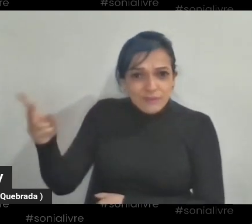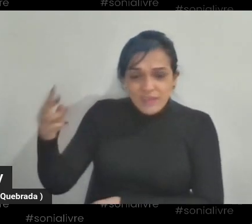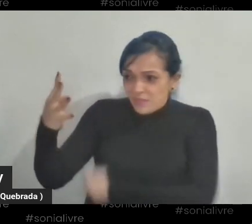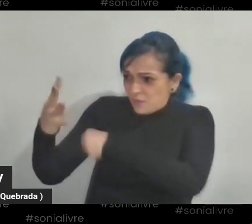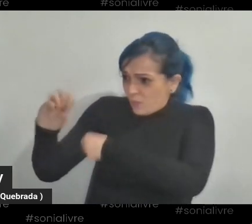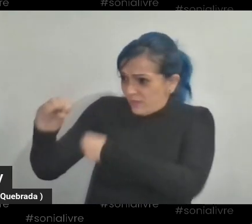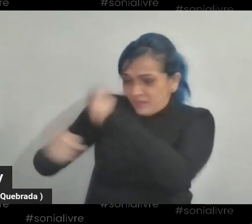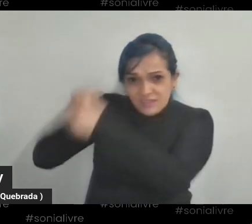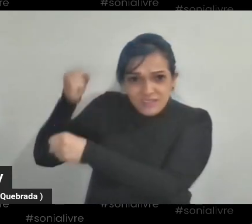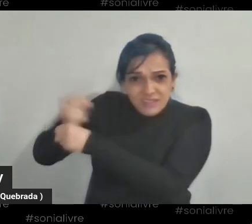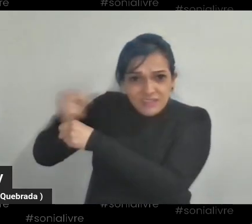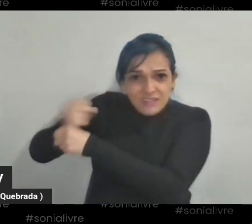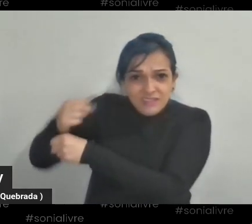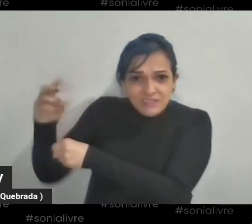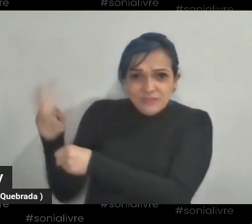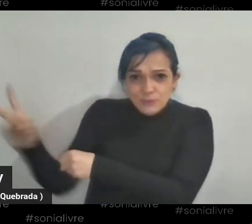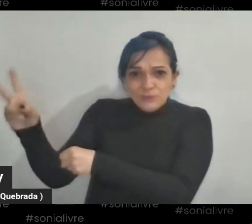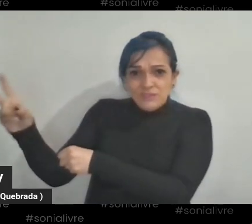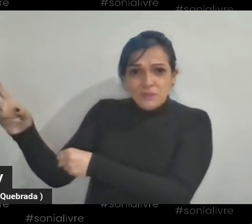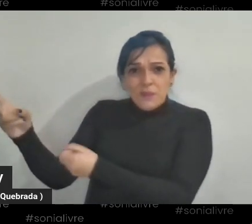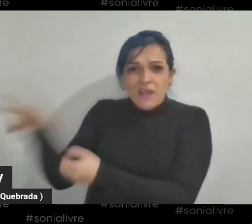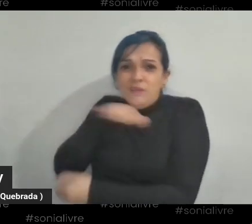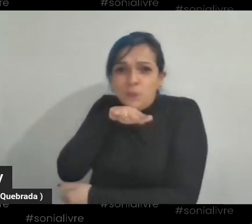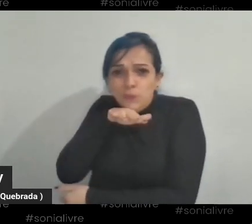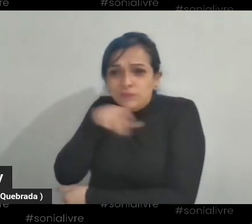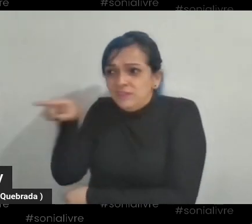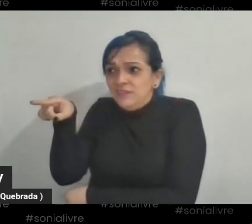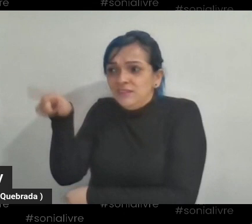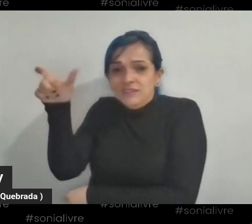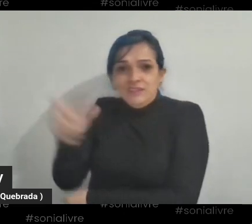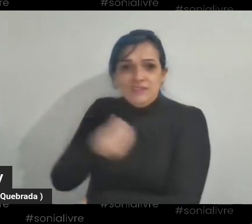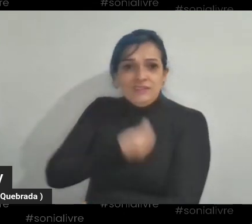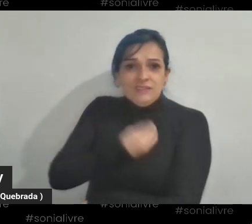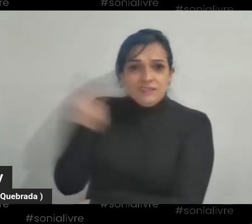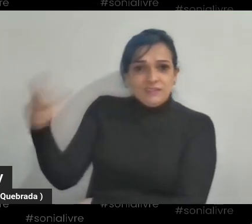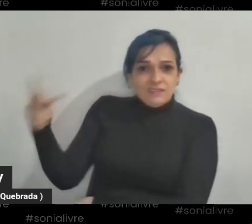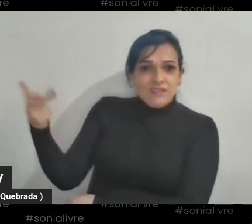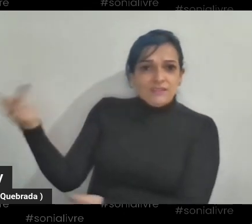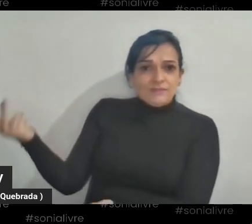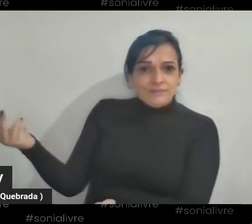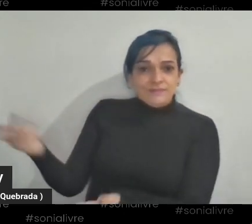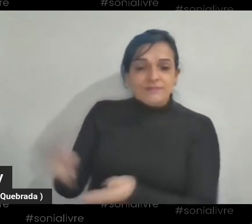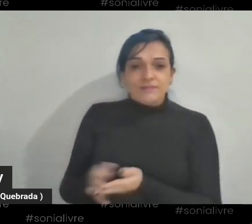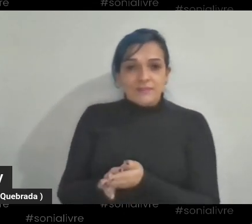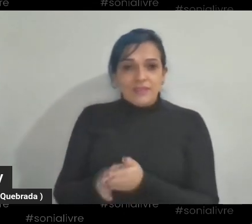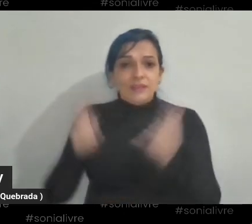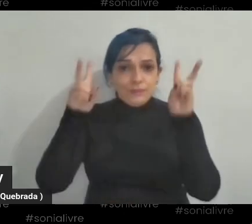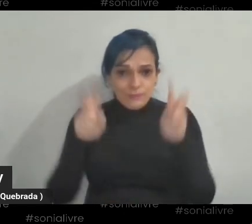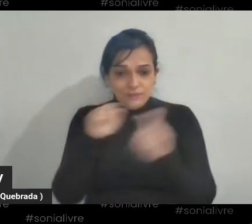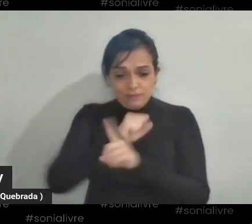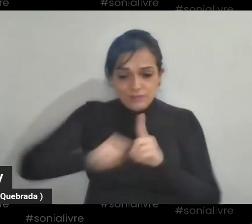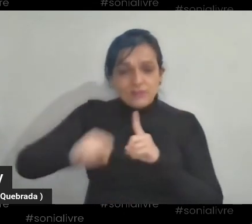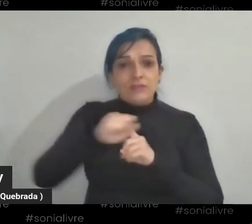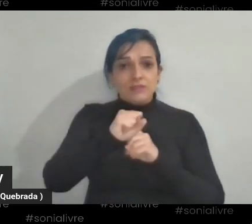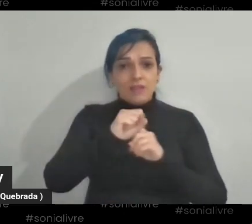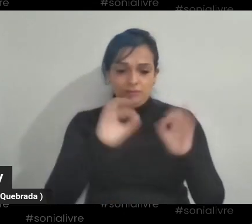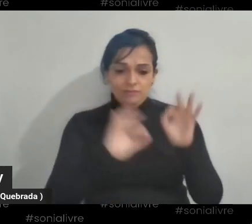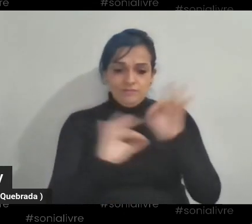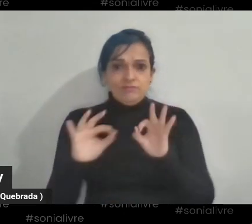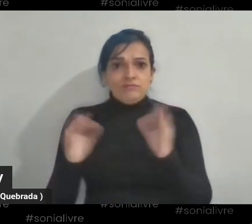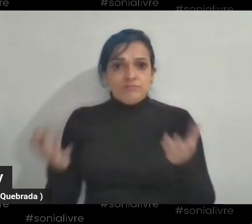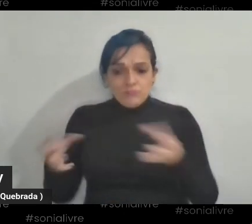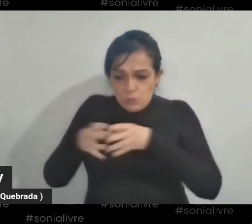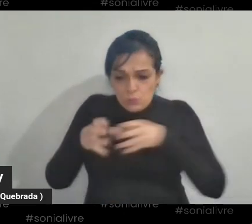atrocidade que foram feitos sobre a vida dela? Então, assim, falando de classe social, talvez não tenhamos